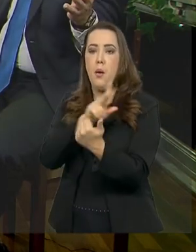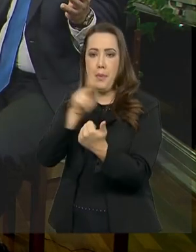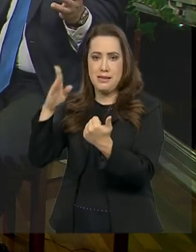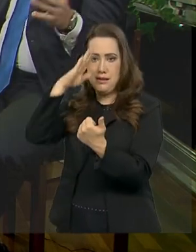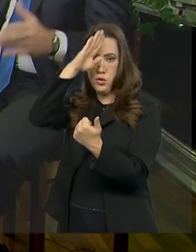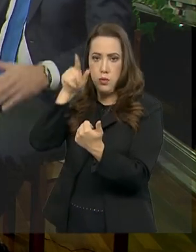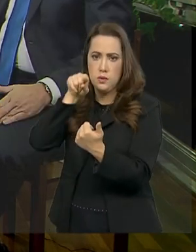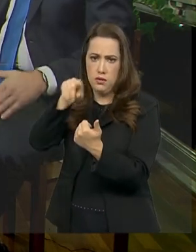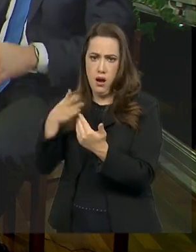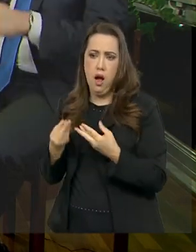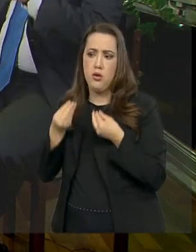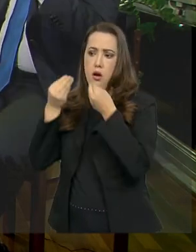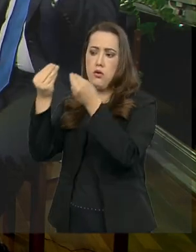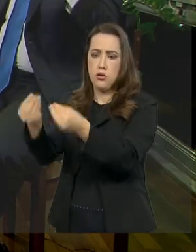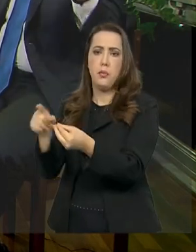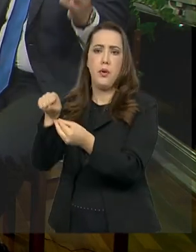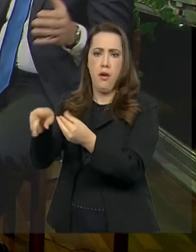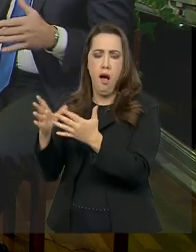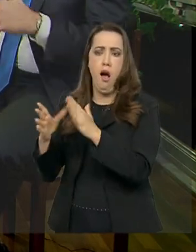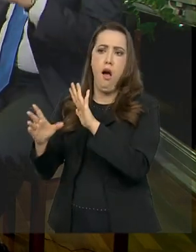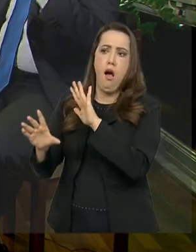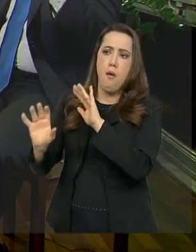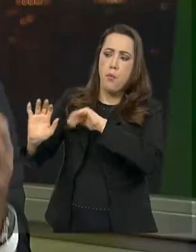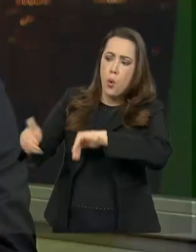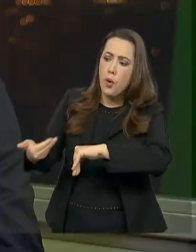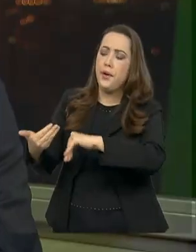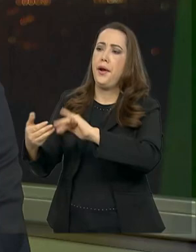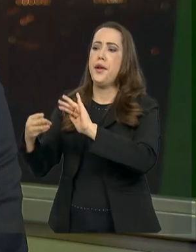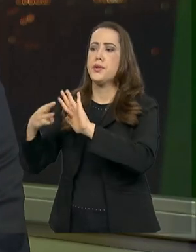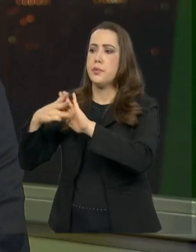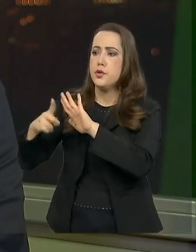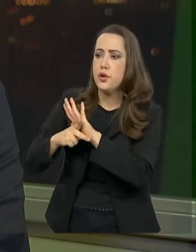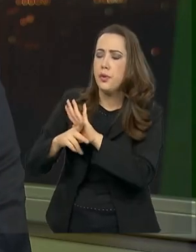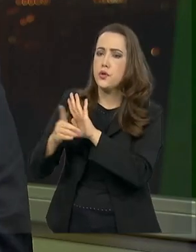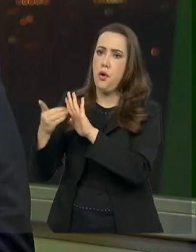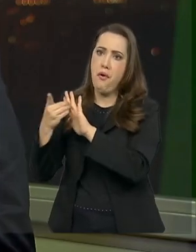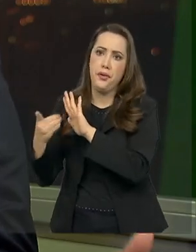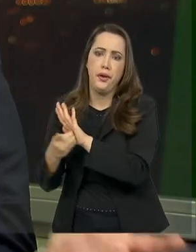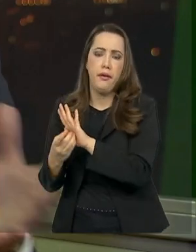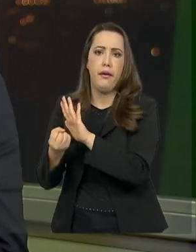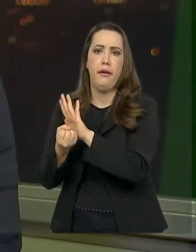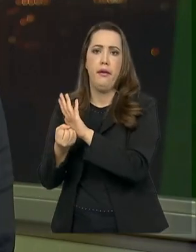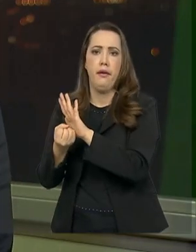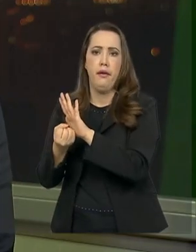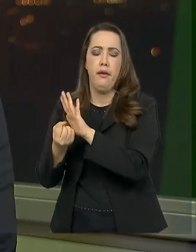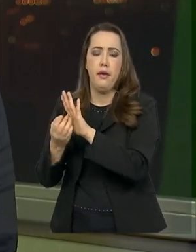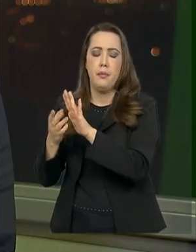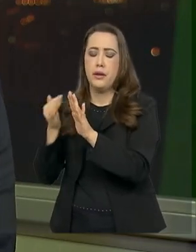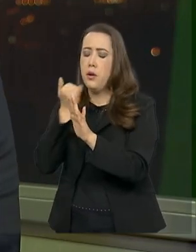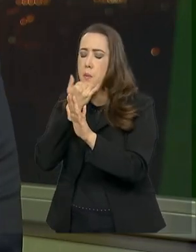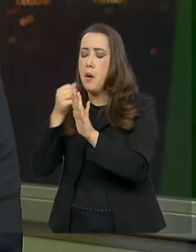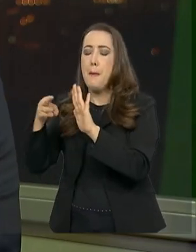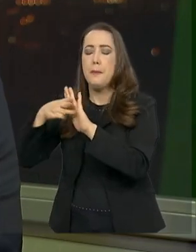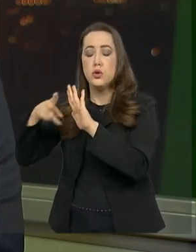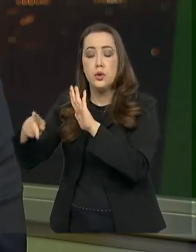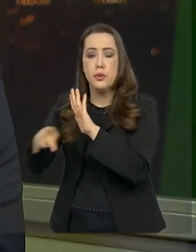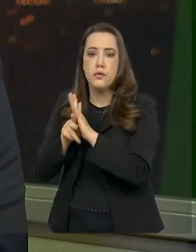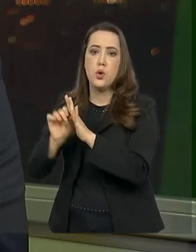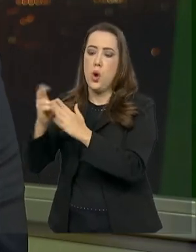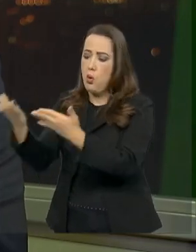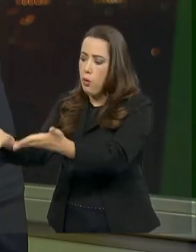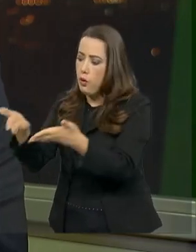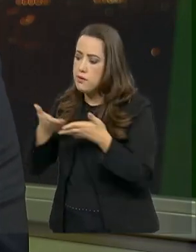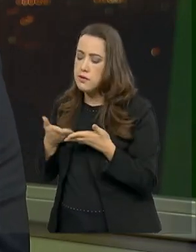os projetos para o Congresso Nacional, medidas provisórias, propostas de emenda constitucional, quanto recebê-las e muitas vezes ter de